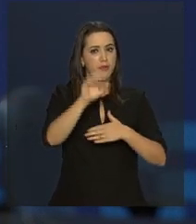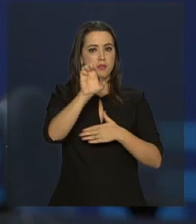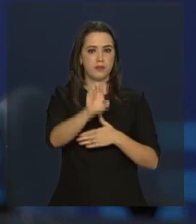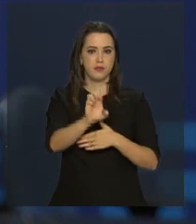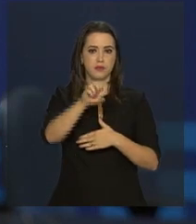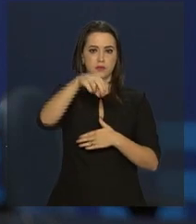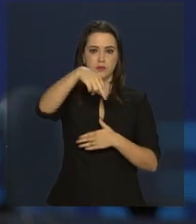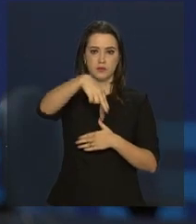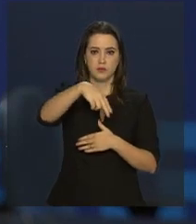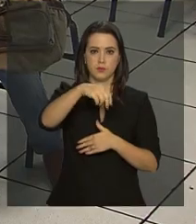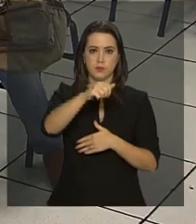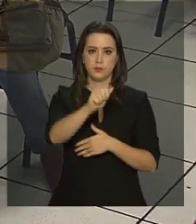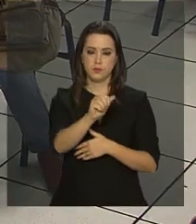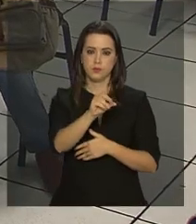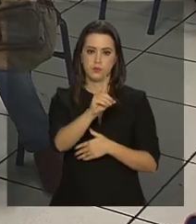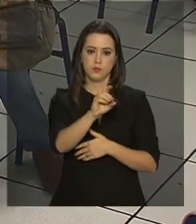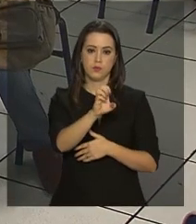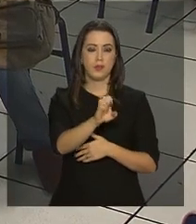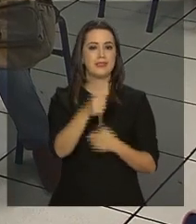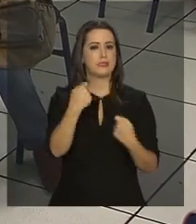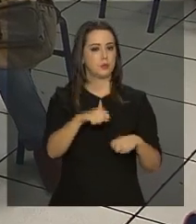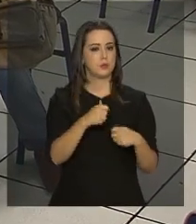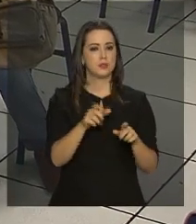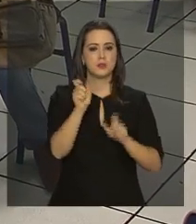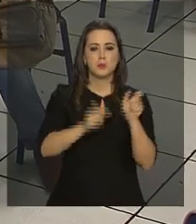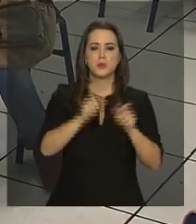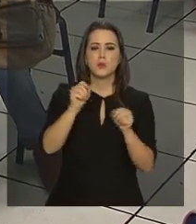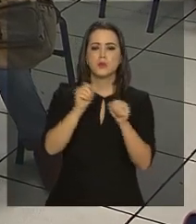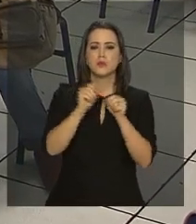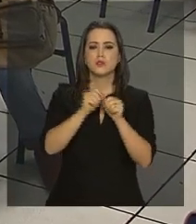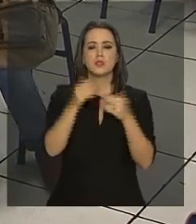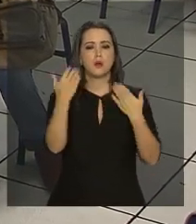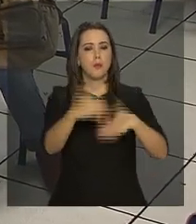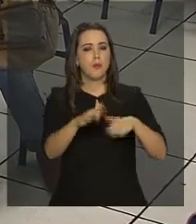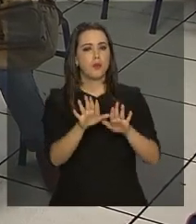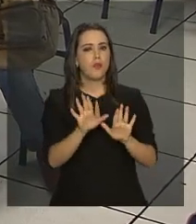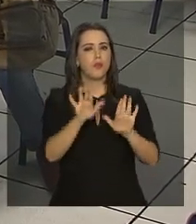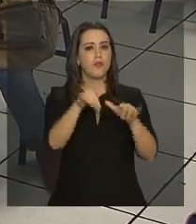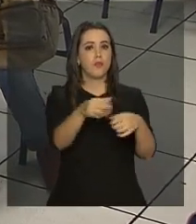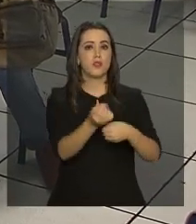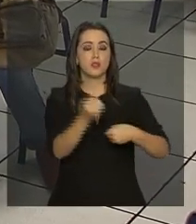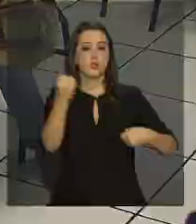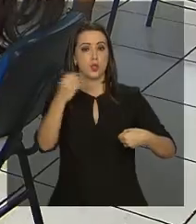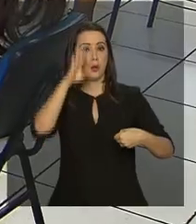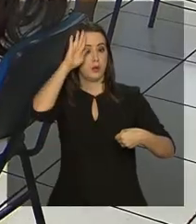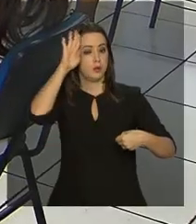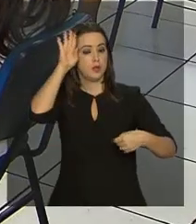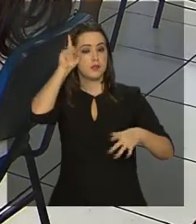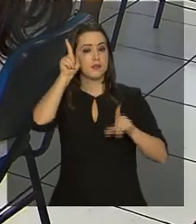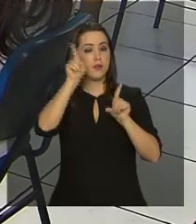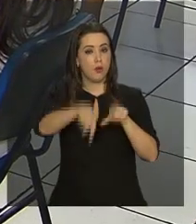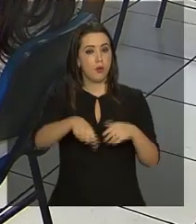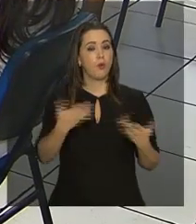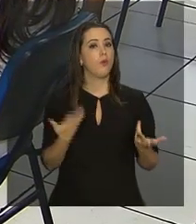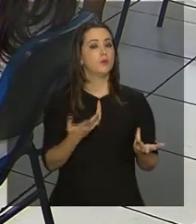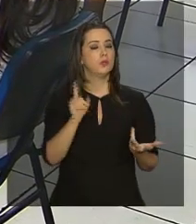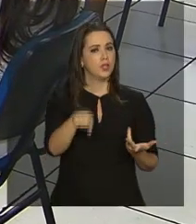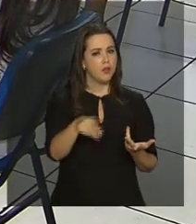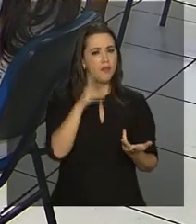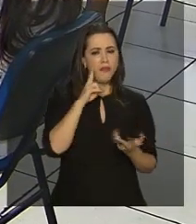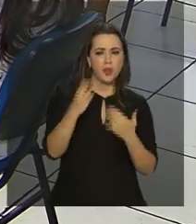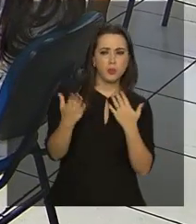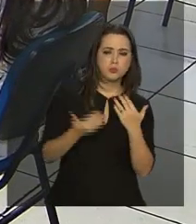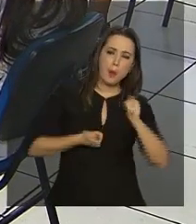Estudantes, o Enad. Obrigatório para os alunos que estão concluindo os cursos de graduação, o Exame avalia a